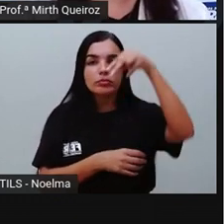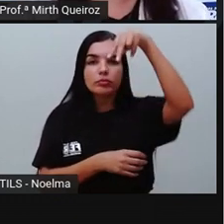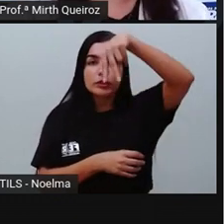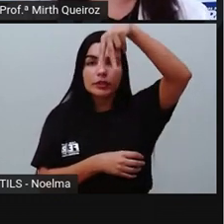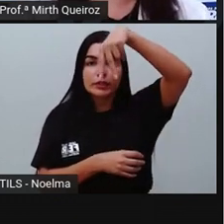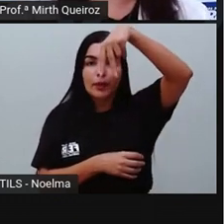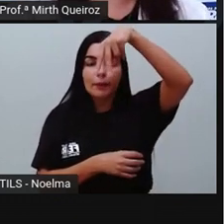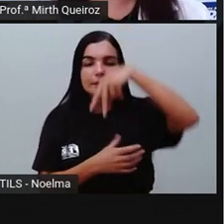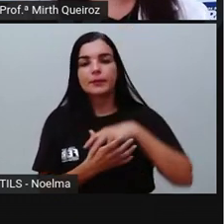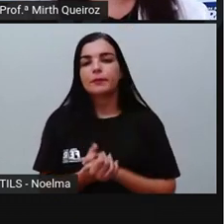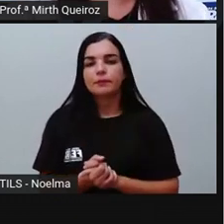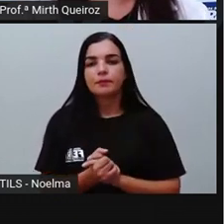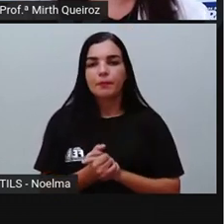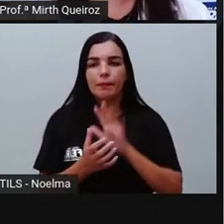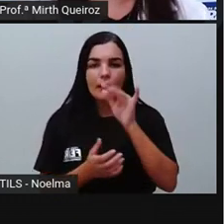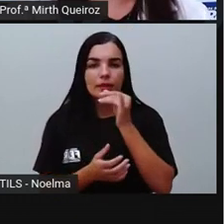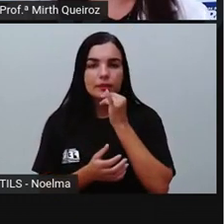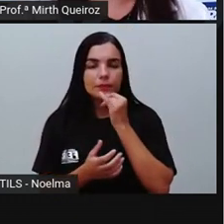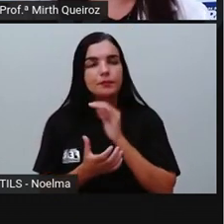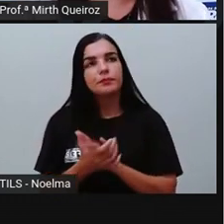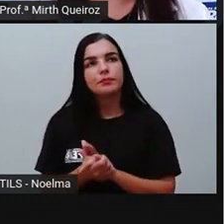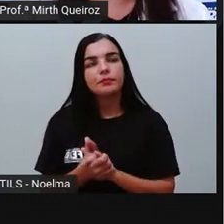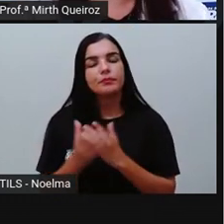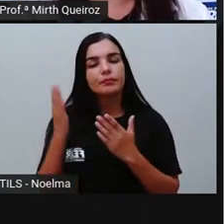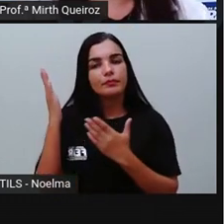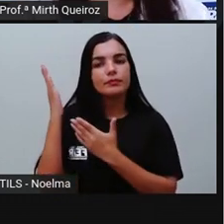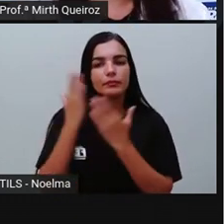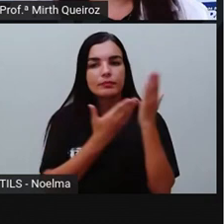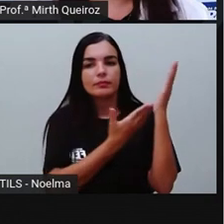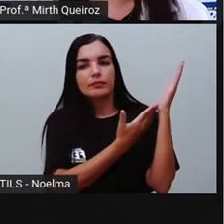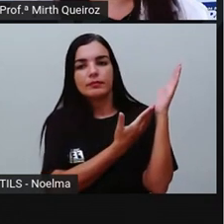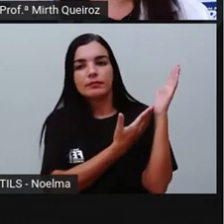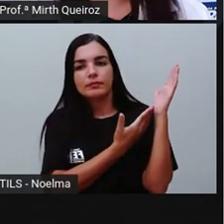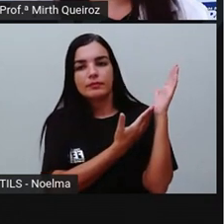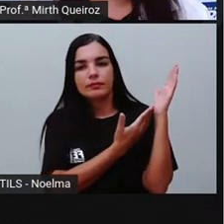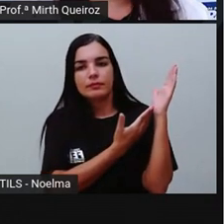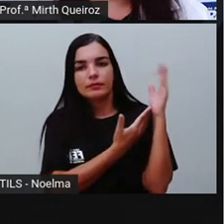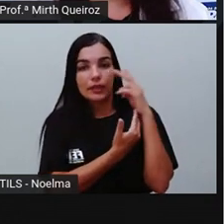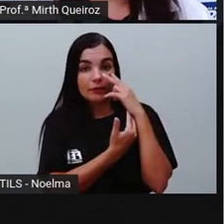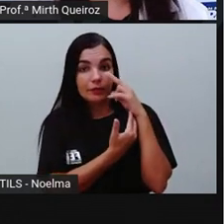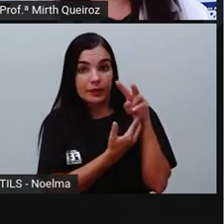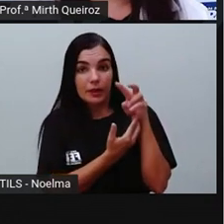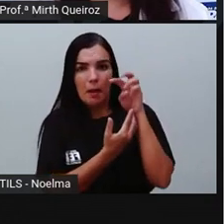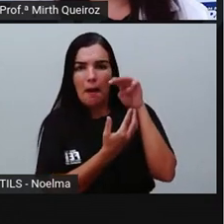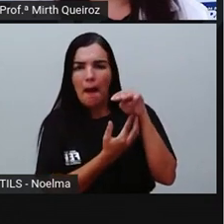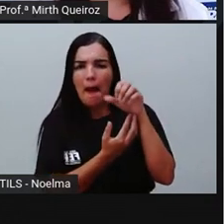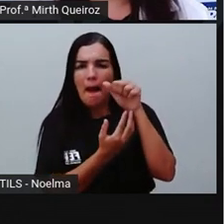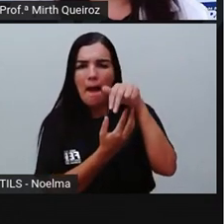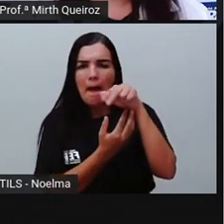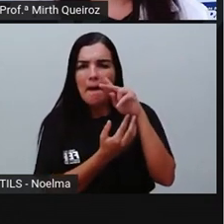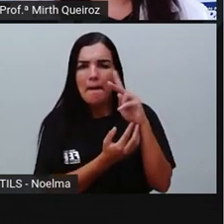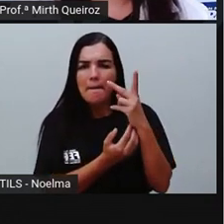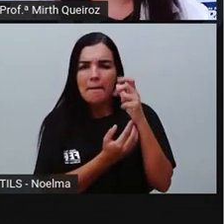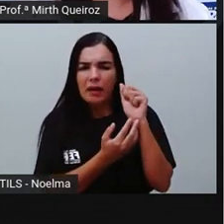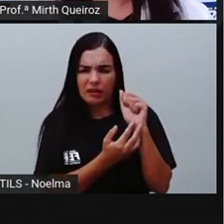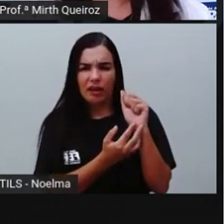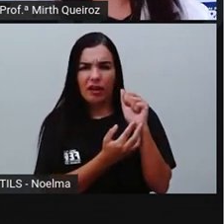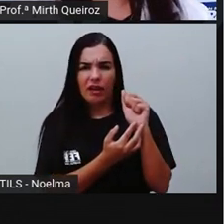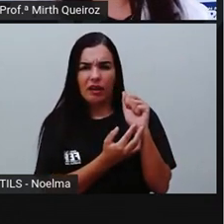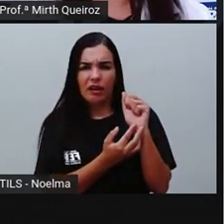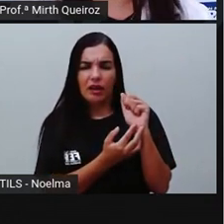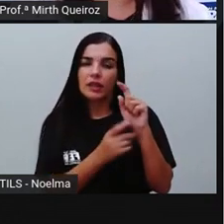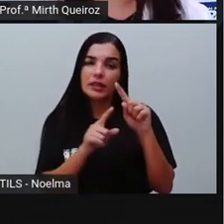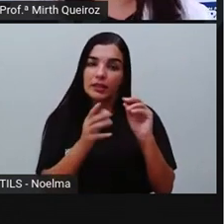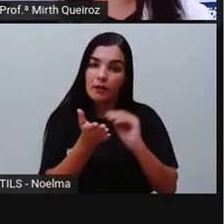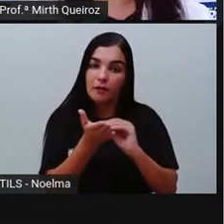Dois meninos passaram toda a... Aqui está manha. Está faltando um acento. Manhã.